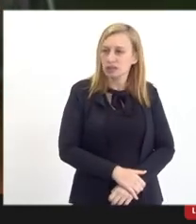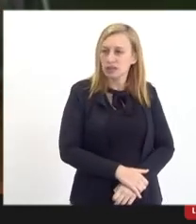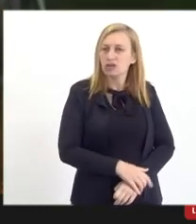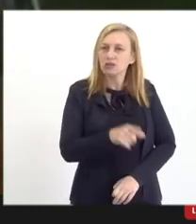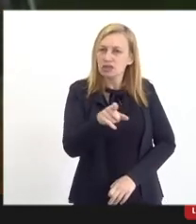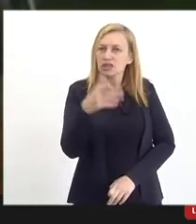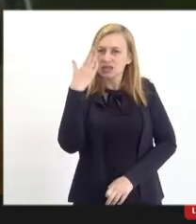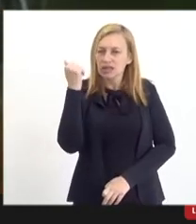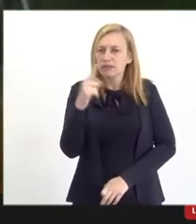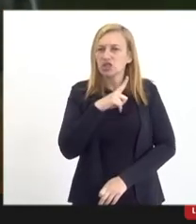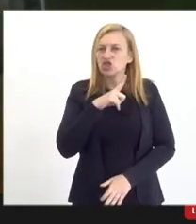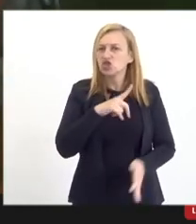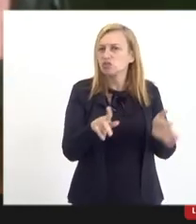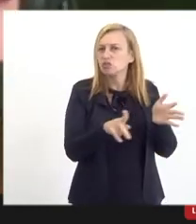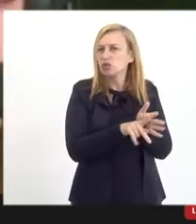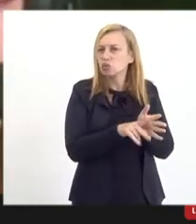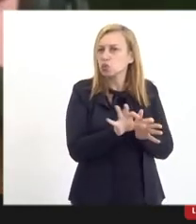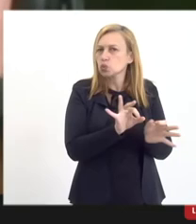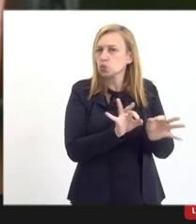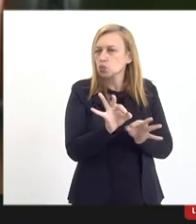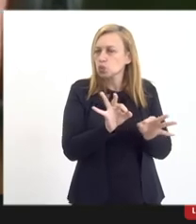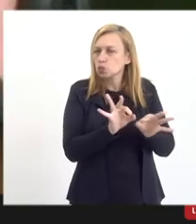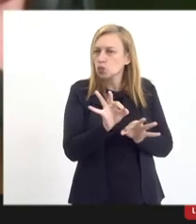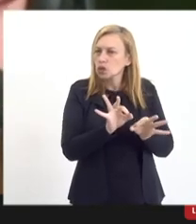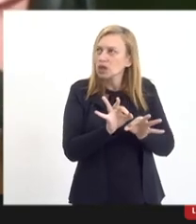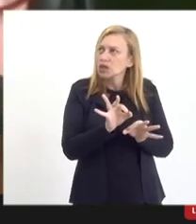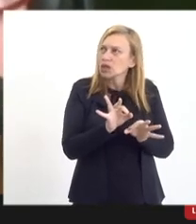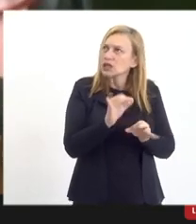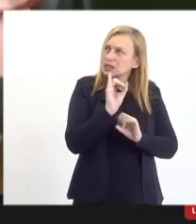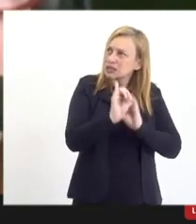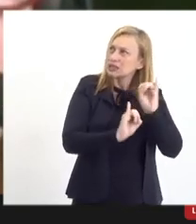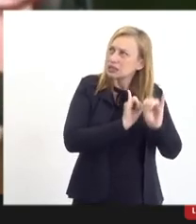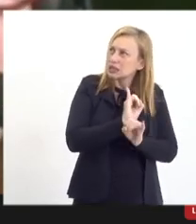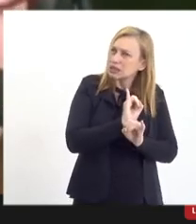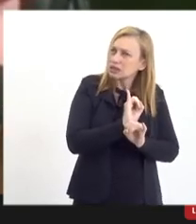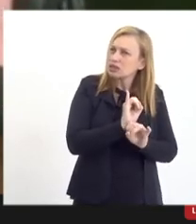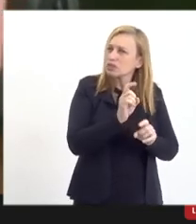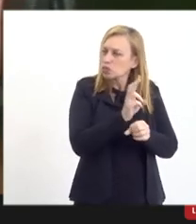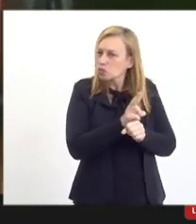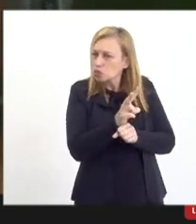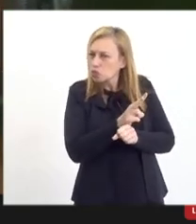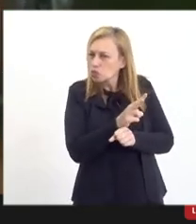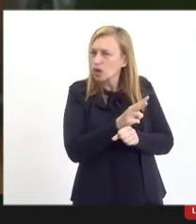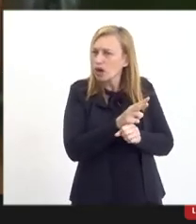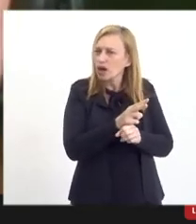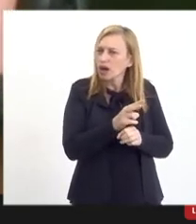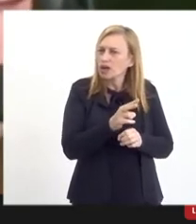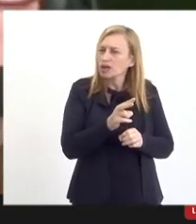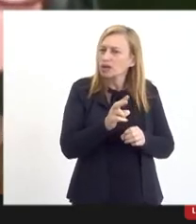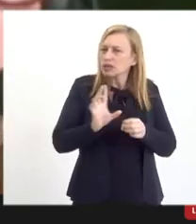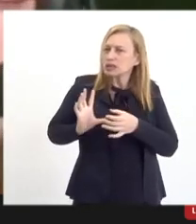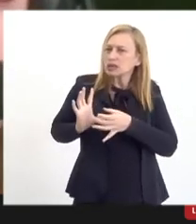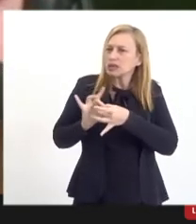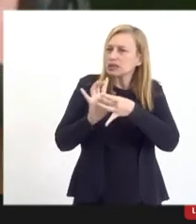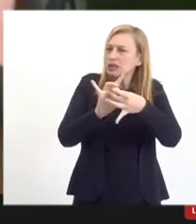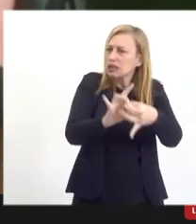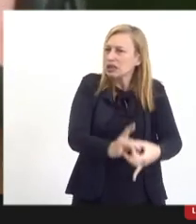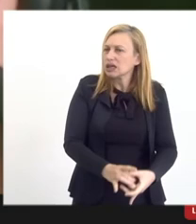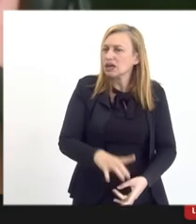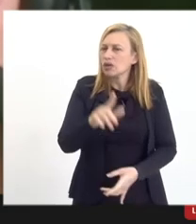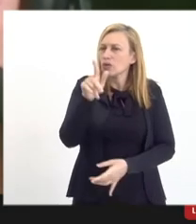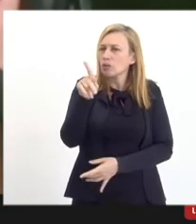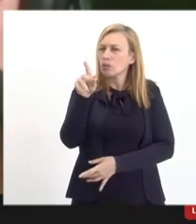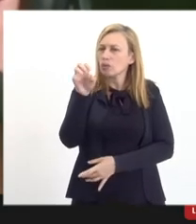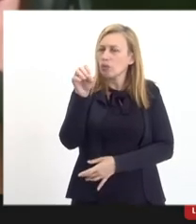existia um projeto, ele está na internet, até dá para procurar, de interligação do porto de